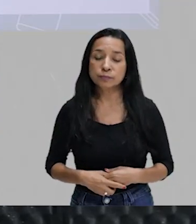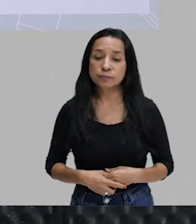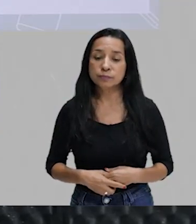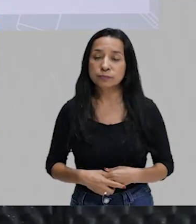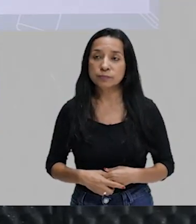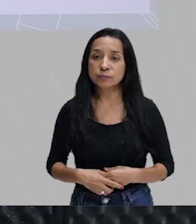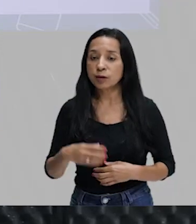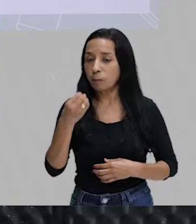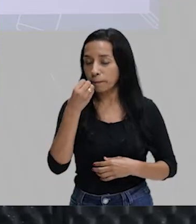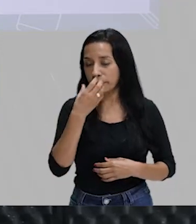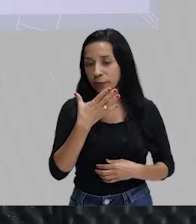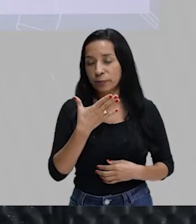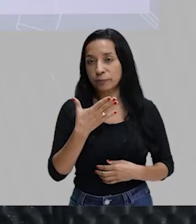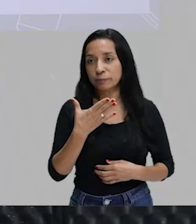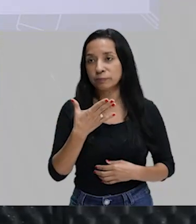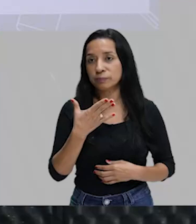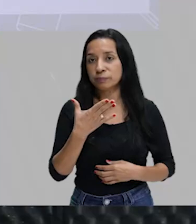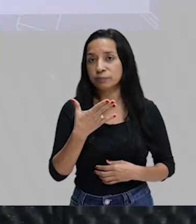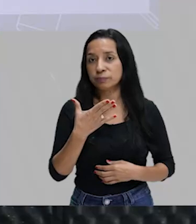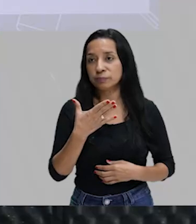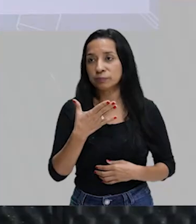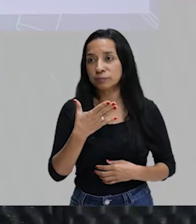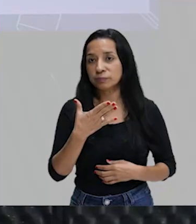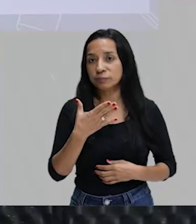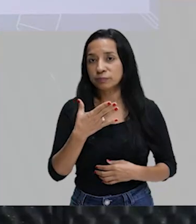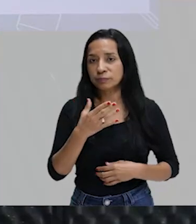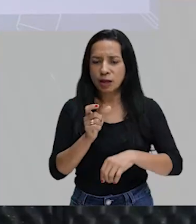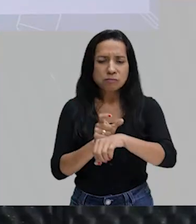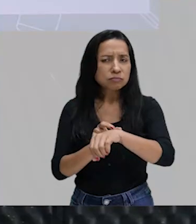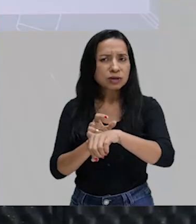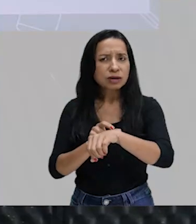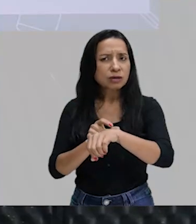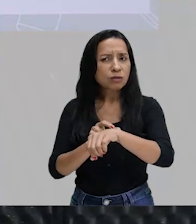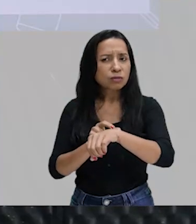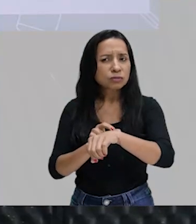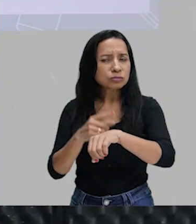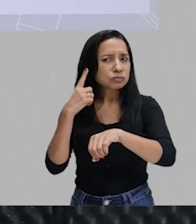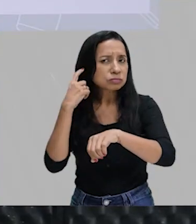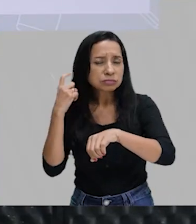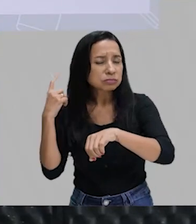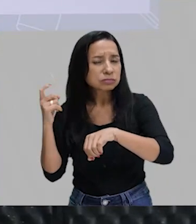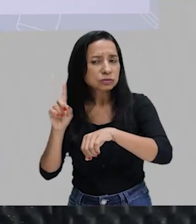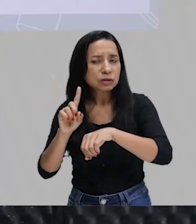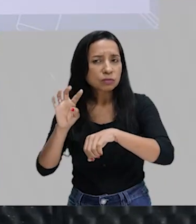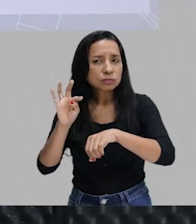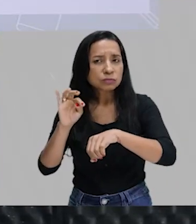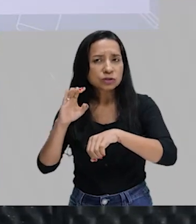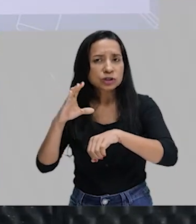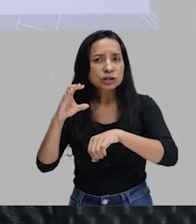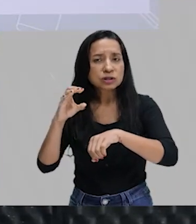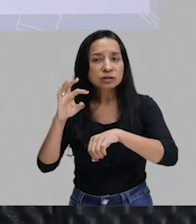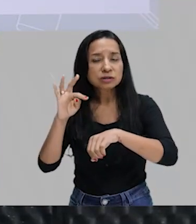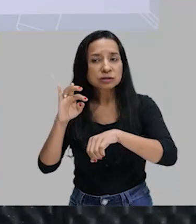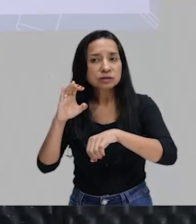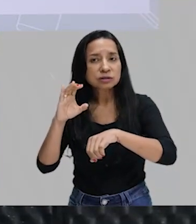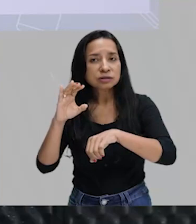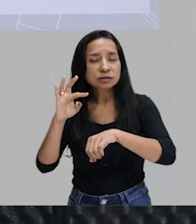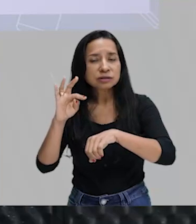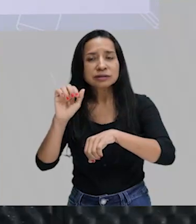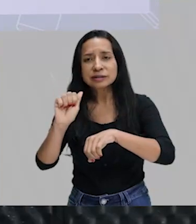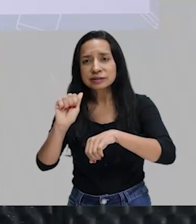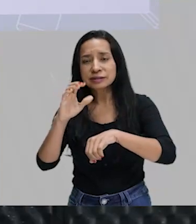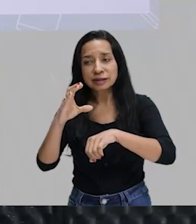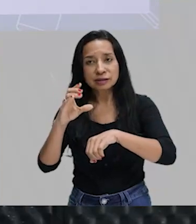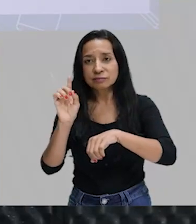Bom, o meu relógio não faz tic-tac. Mas o tic-tac,